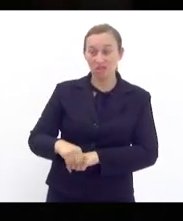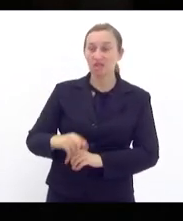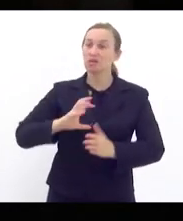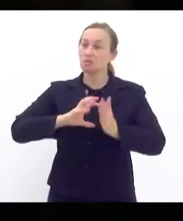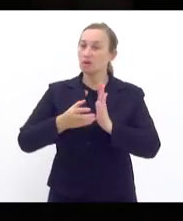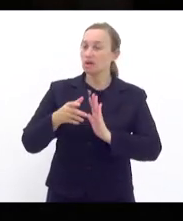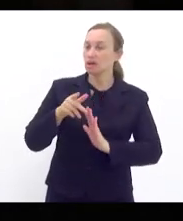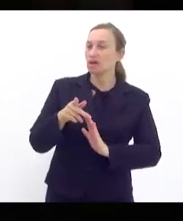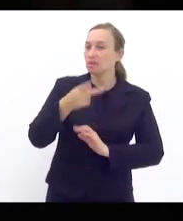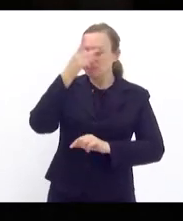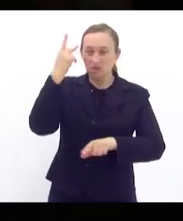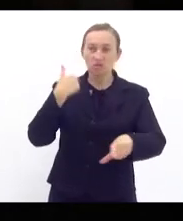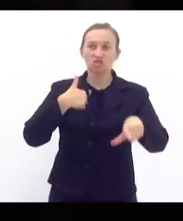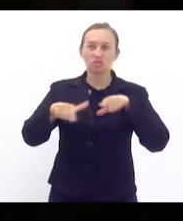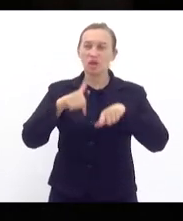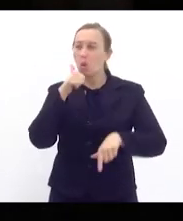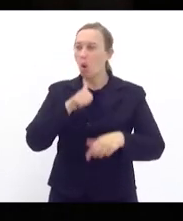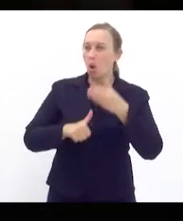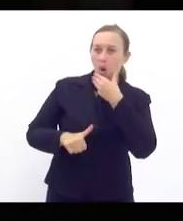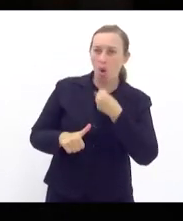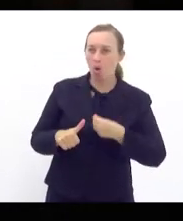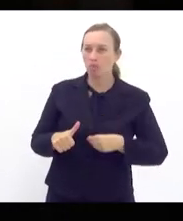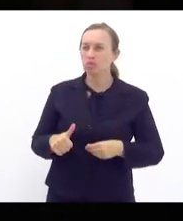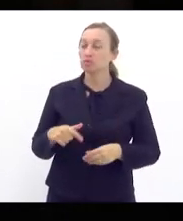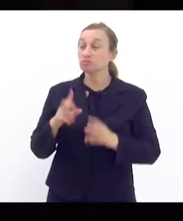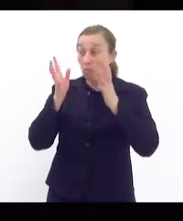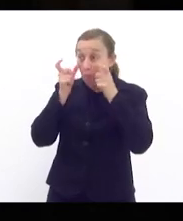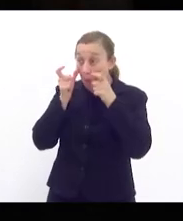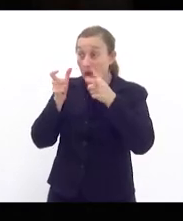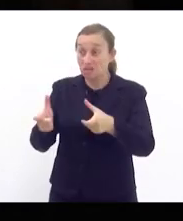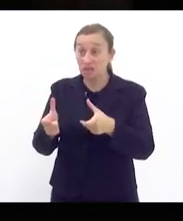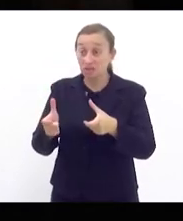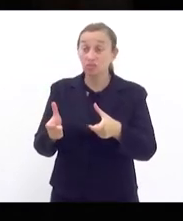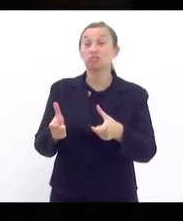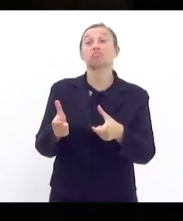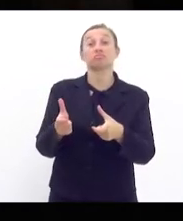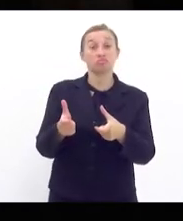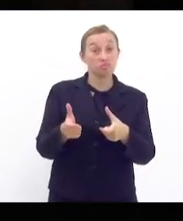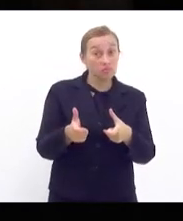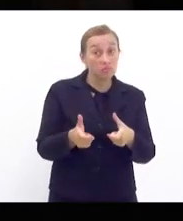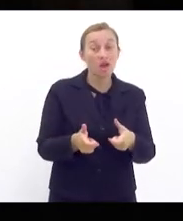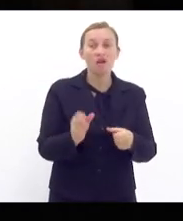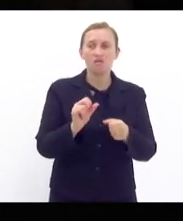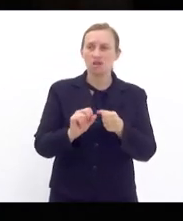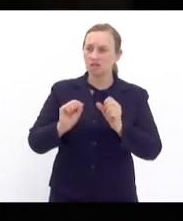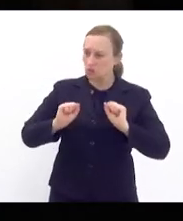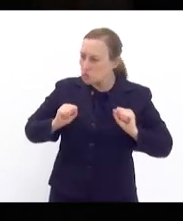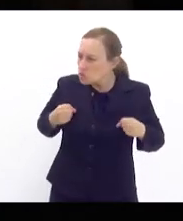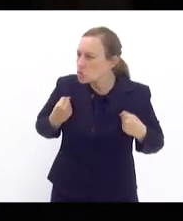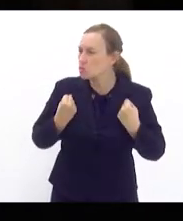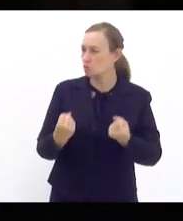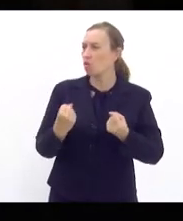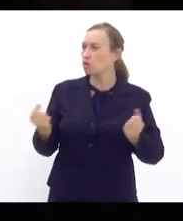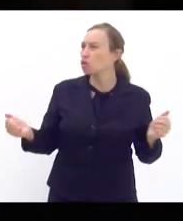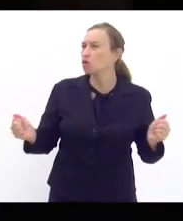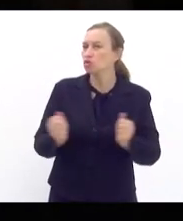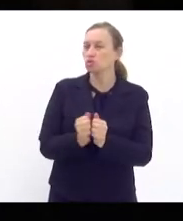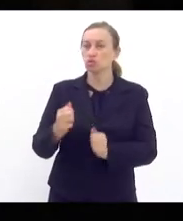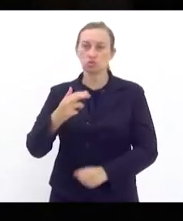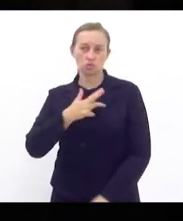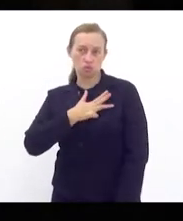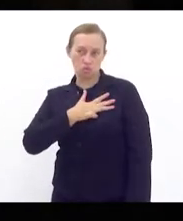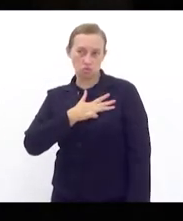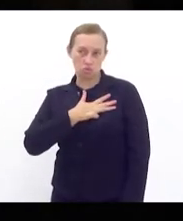trabalhadores e das trabalhadoras a gente está muito atento fazendo o que está ao nosso alcance junto com o presidente